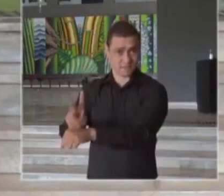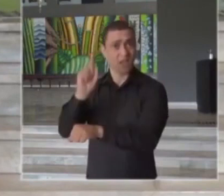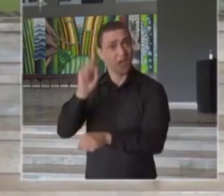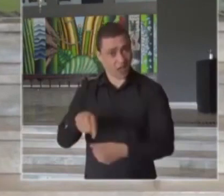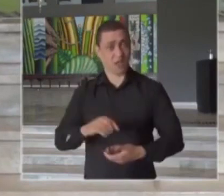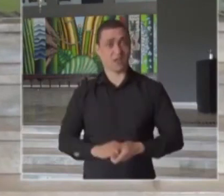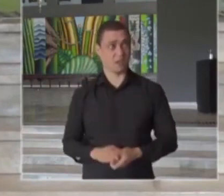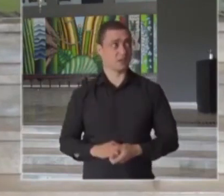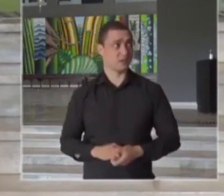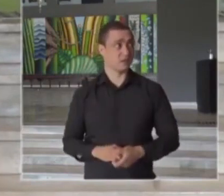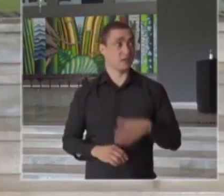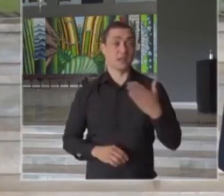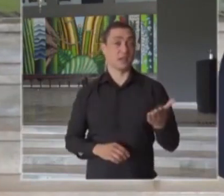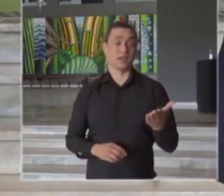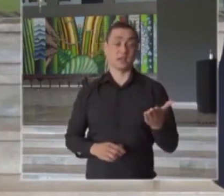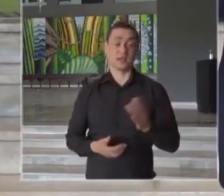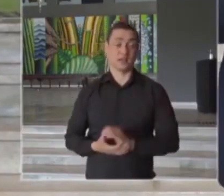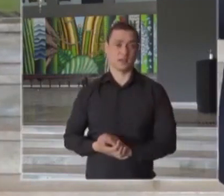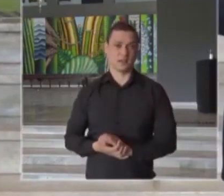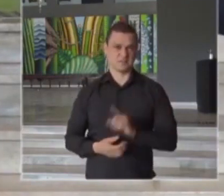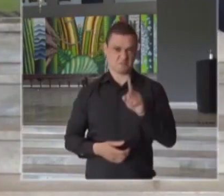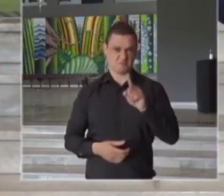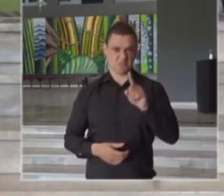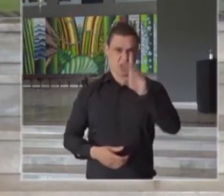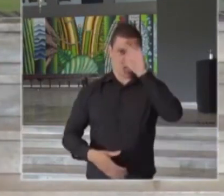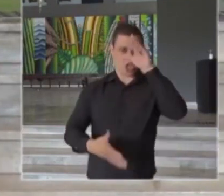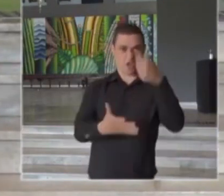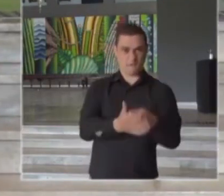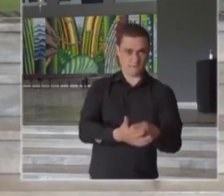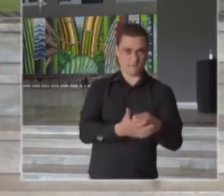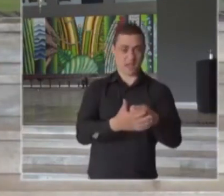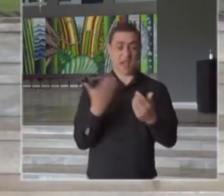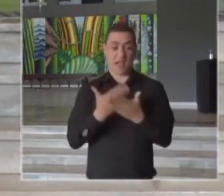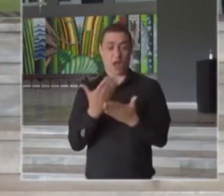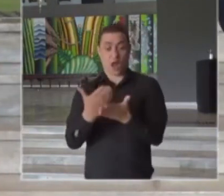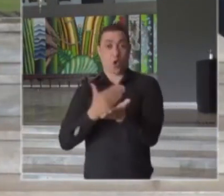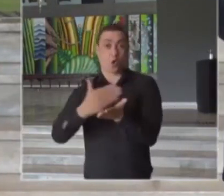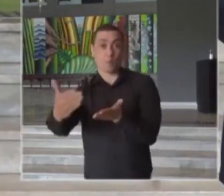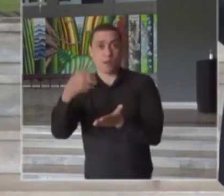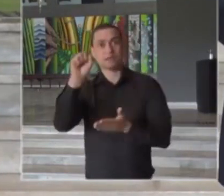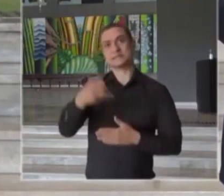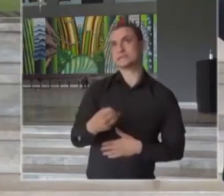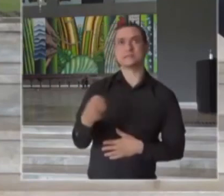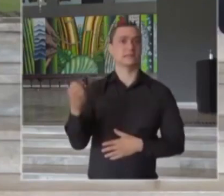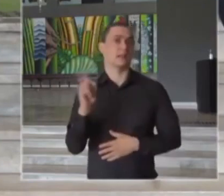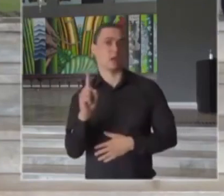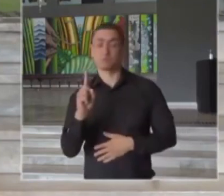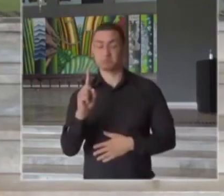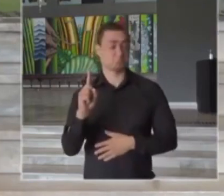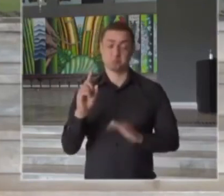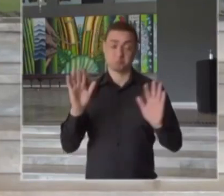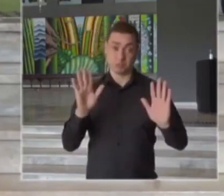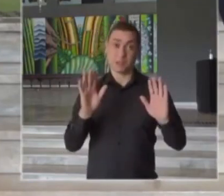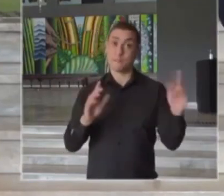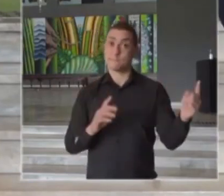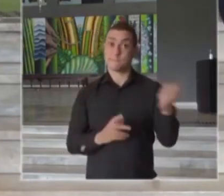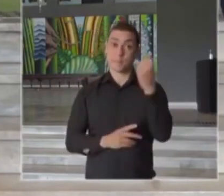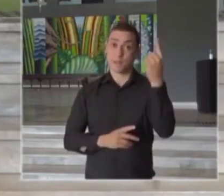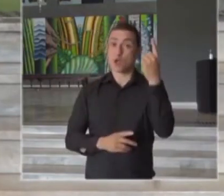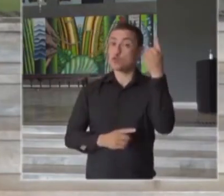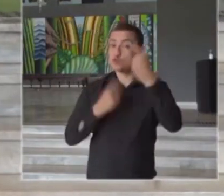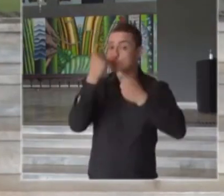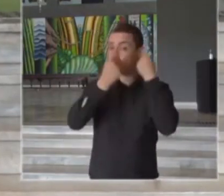E antes de qualquer determinação de retomada às aulas, nós temos como